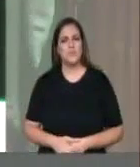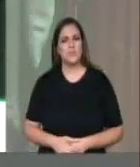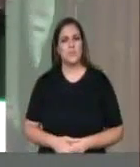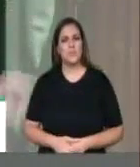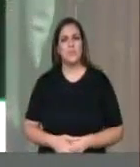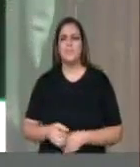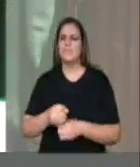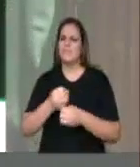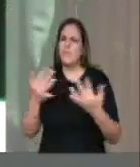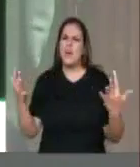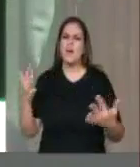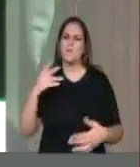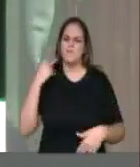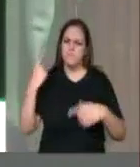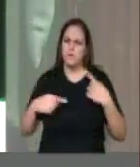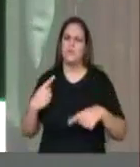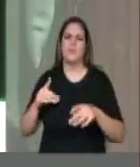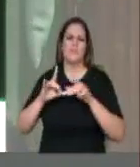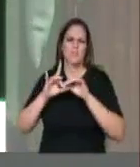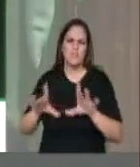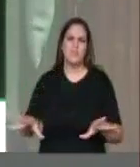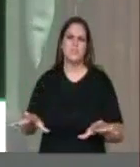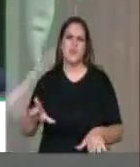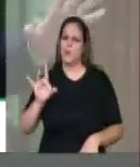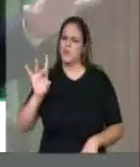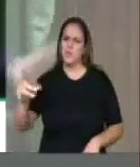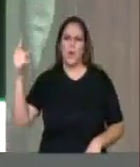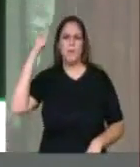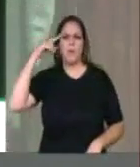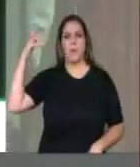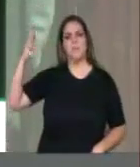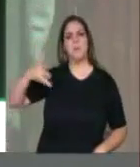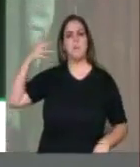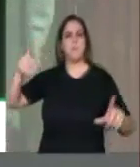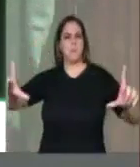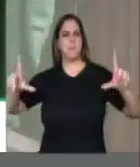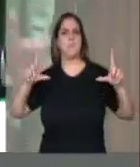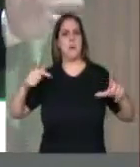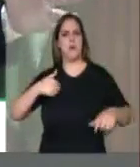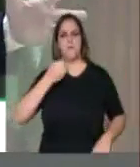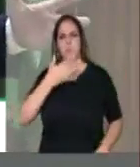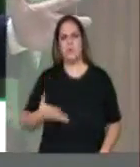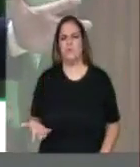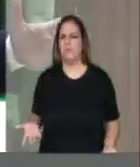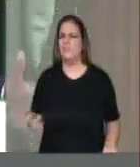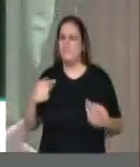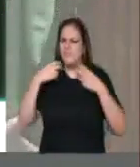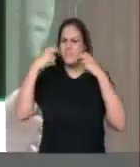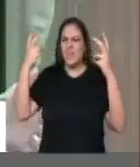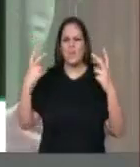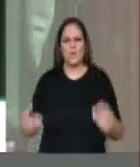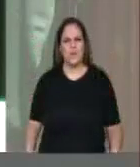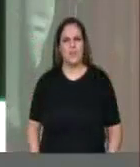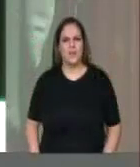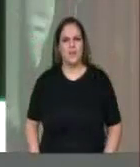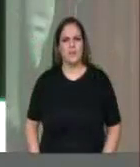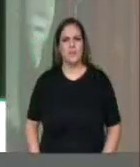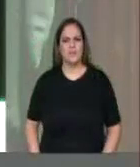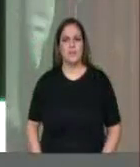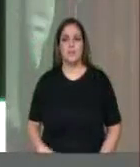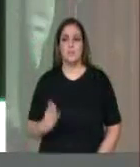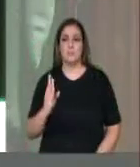de muitos políticos que no ato da concessão subiram no palanque e fizeram essa propaganda. É uma vergonha estar lá. A BR-262